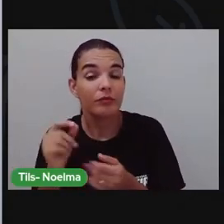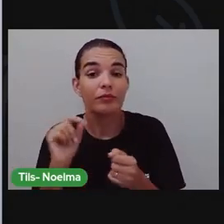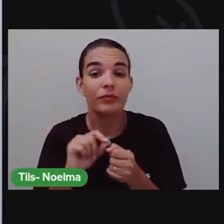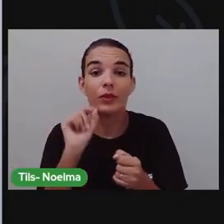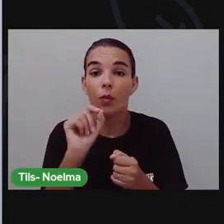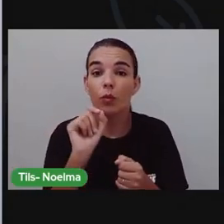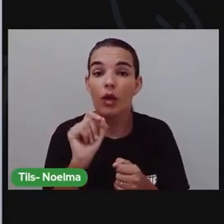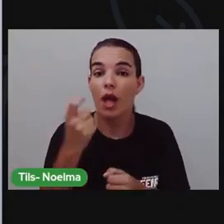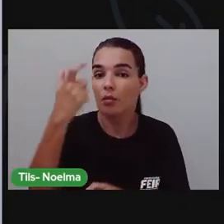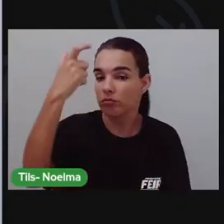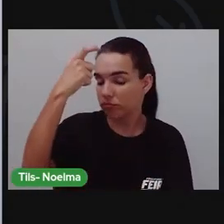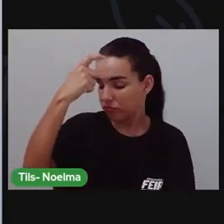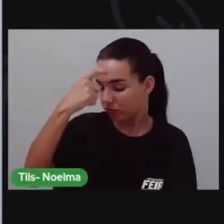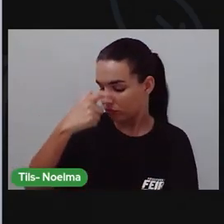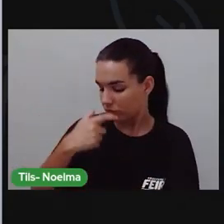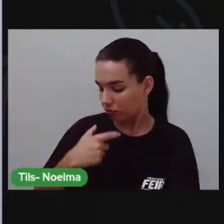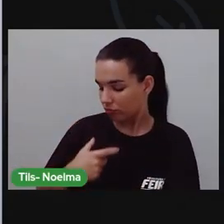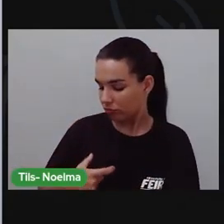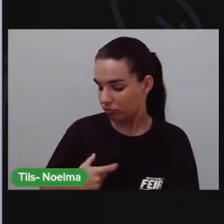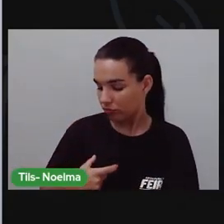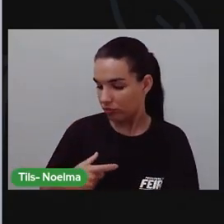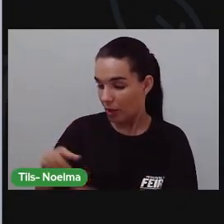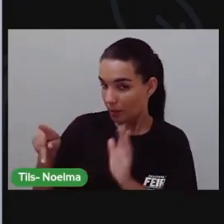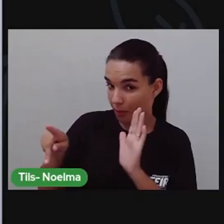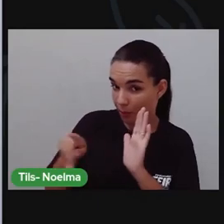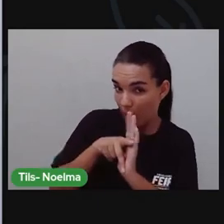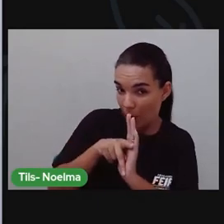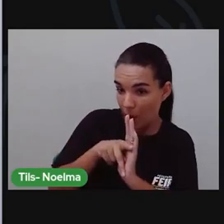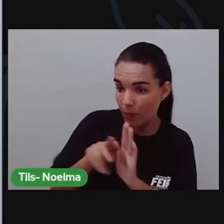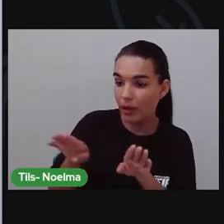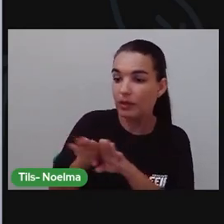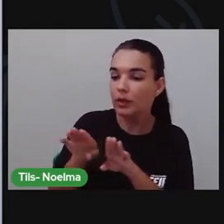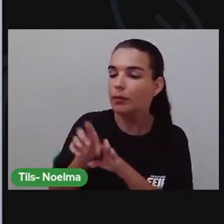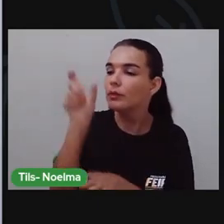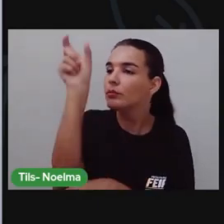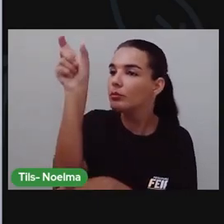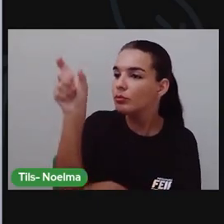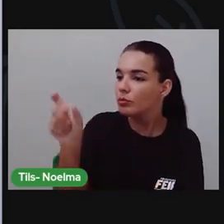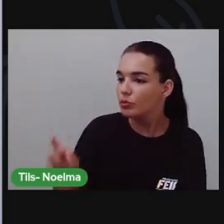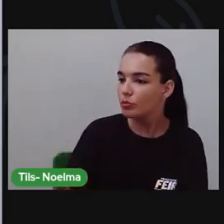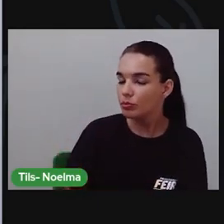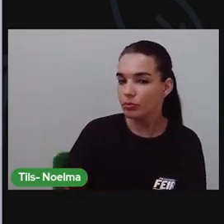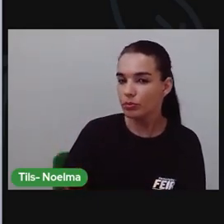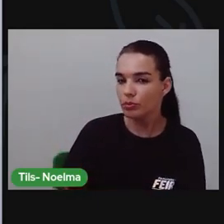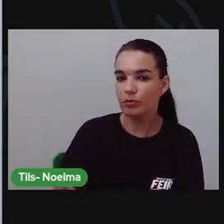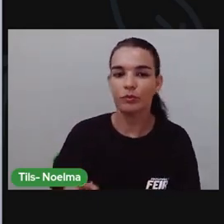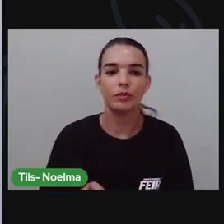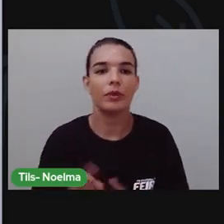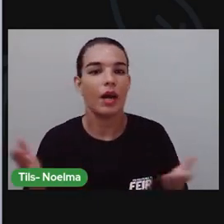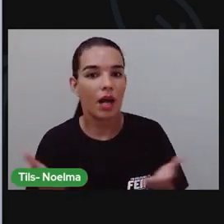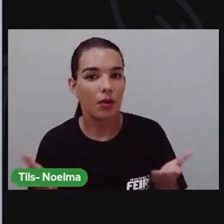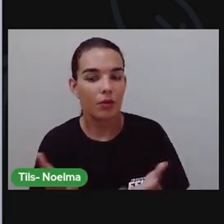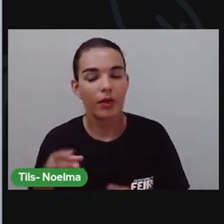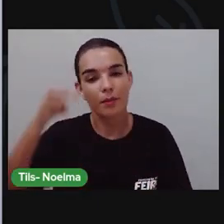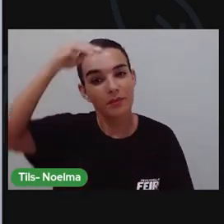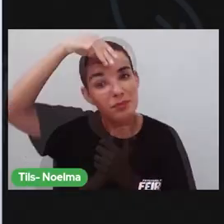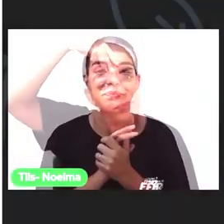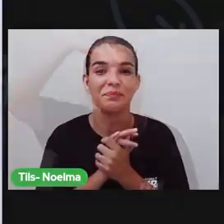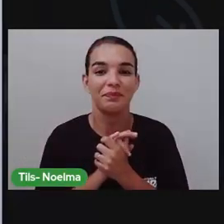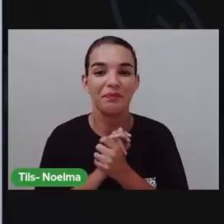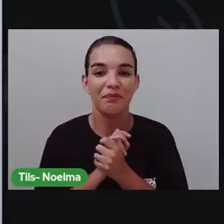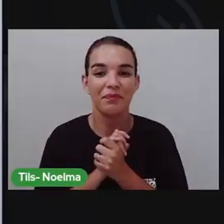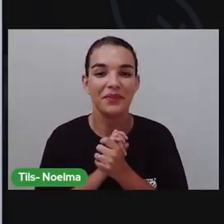biografia e autobiografia. sou a professora Mirth e teremos agora aula de linguagens.